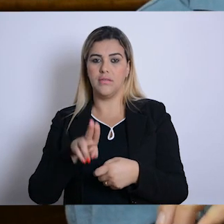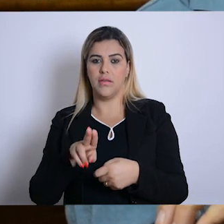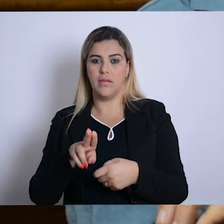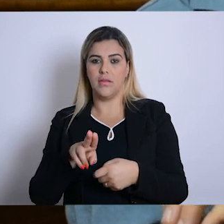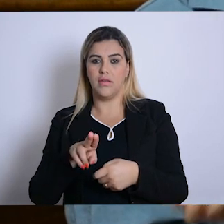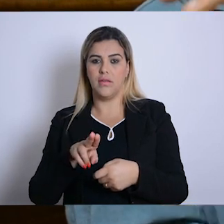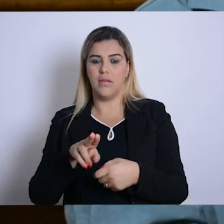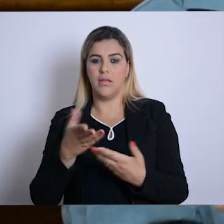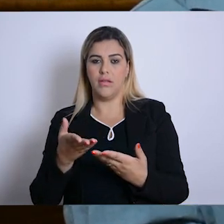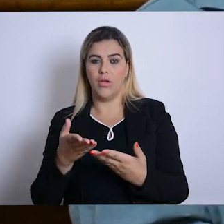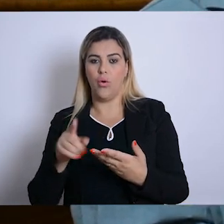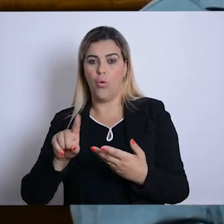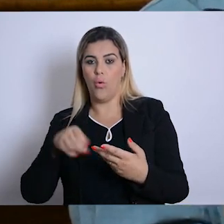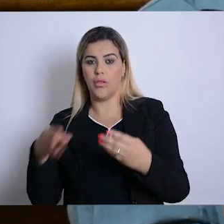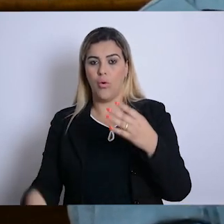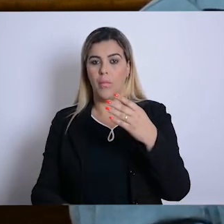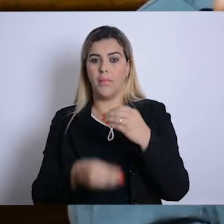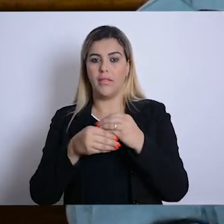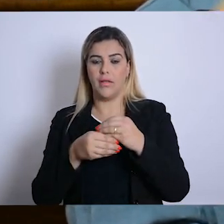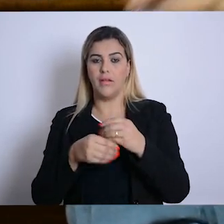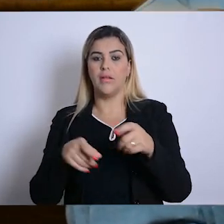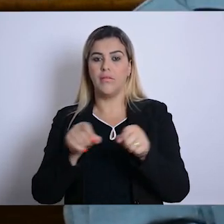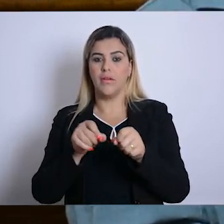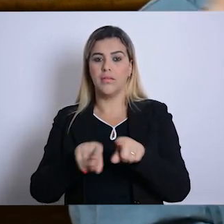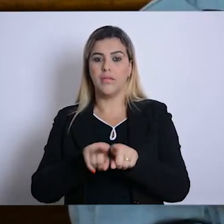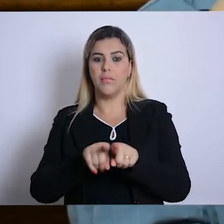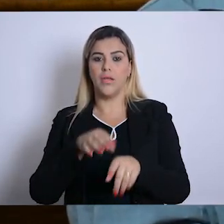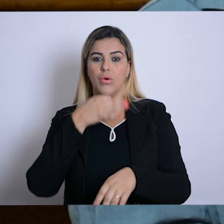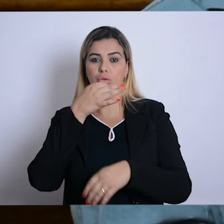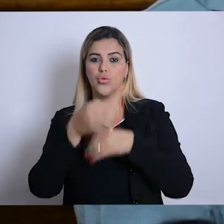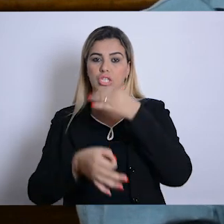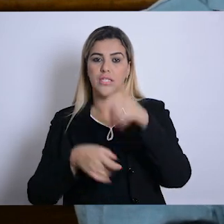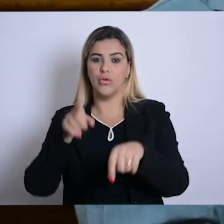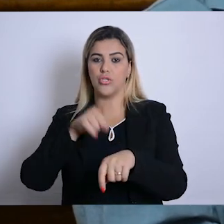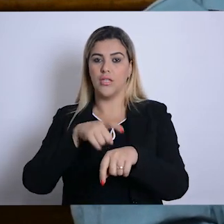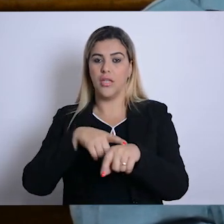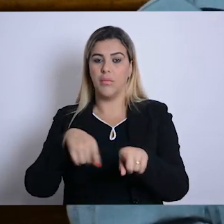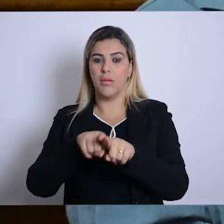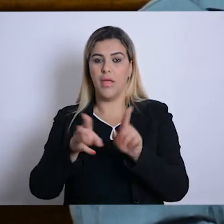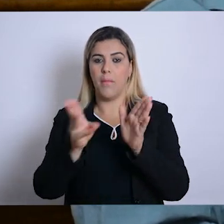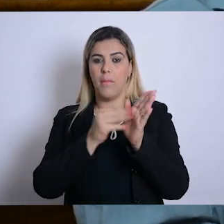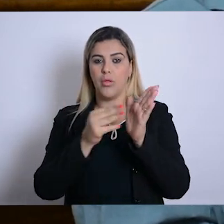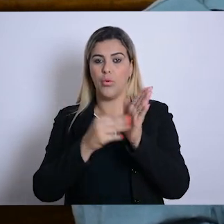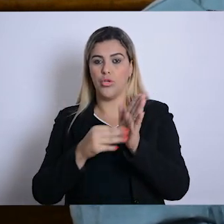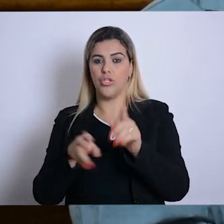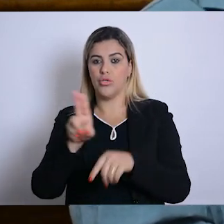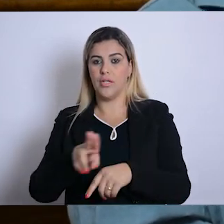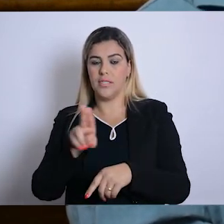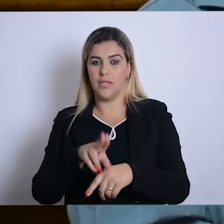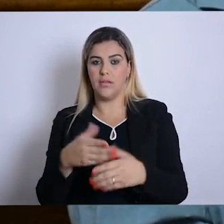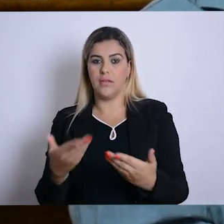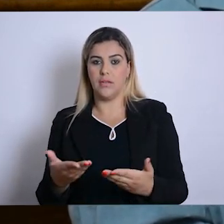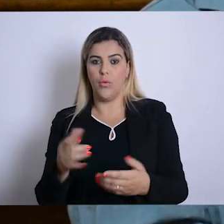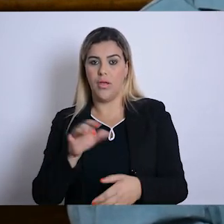complementar e também ele fazia uma sugestão de tempo e metodologia utilizada para aquele ensino ali. Então, essa é uma área do ensino.